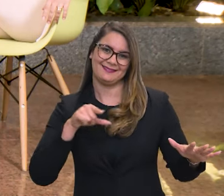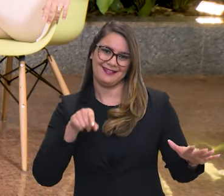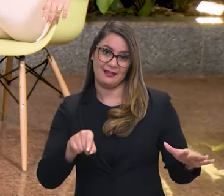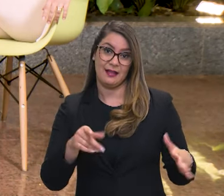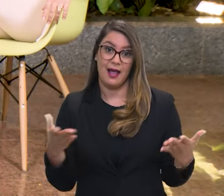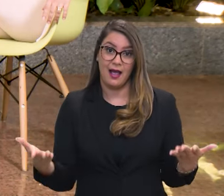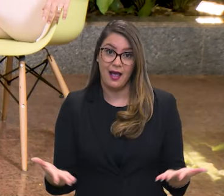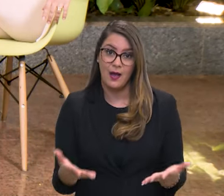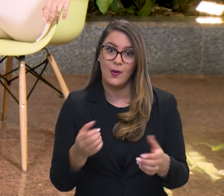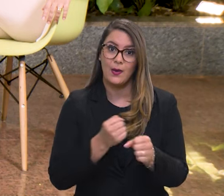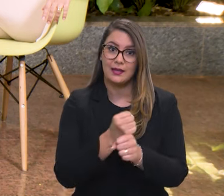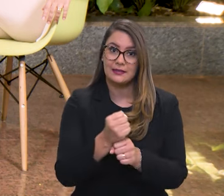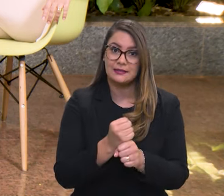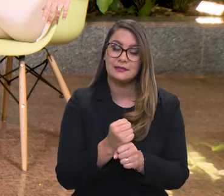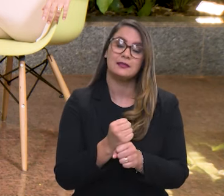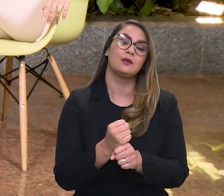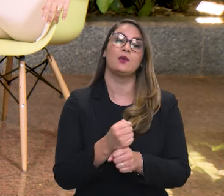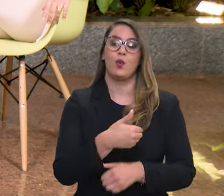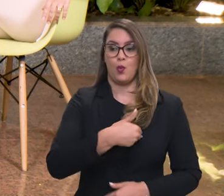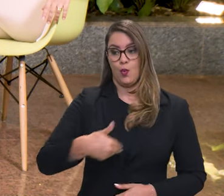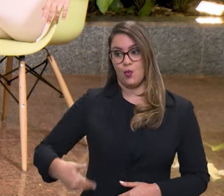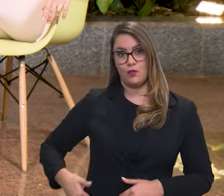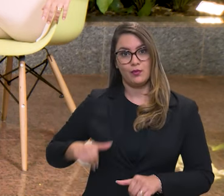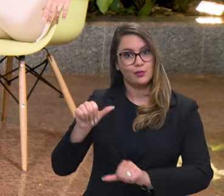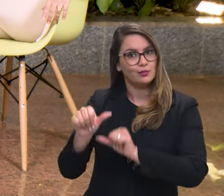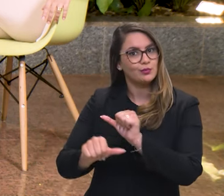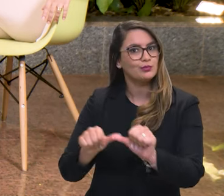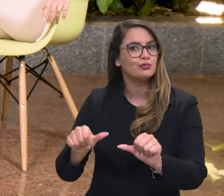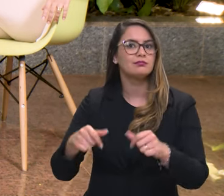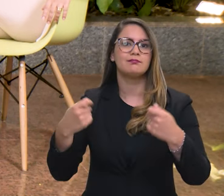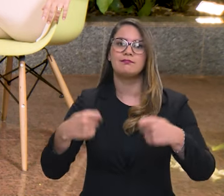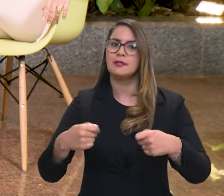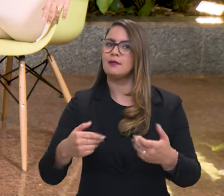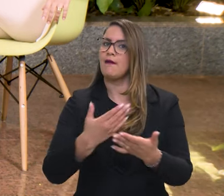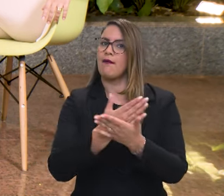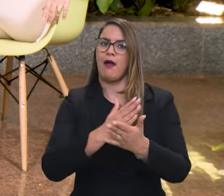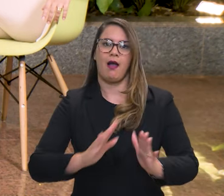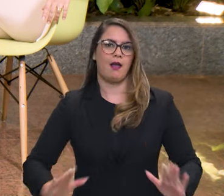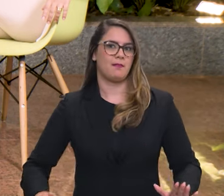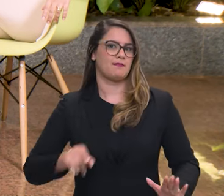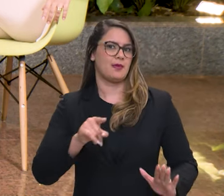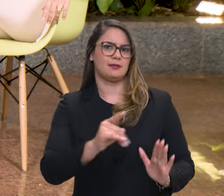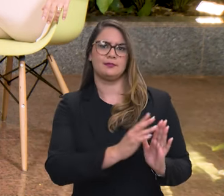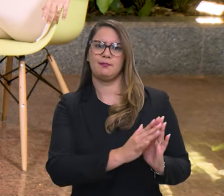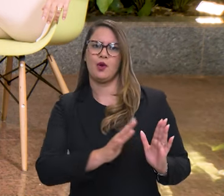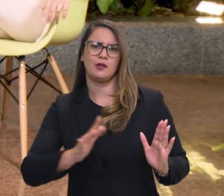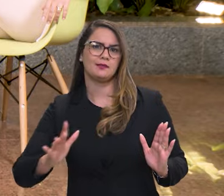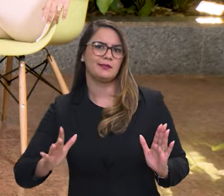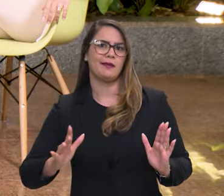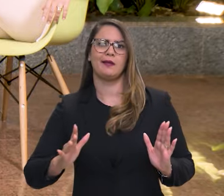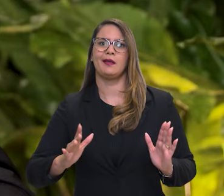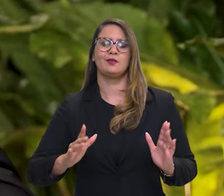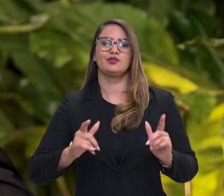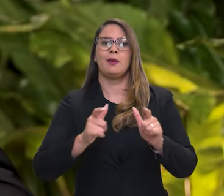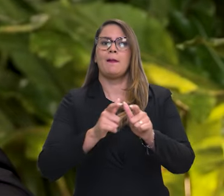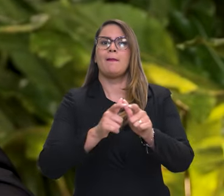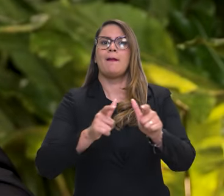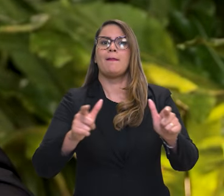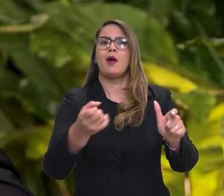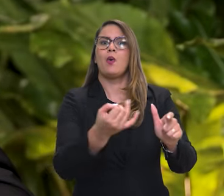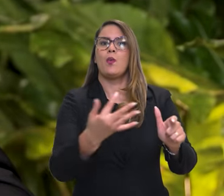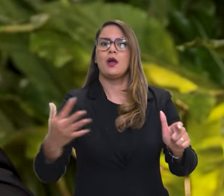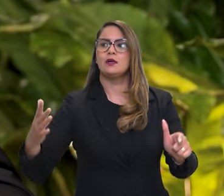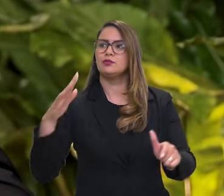mudança de governo, a gente precisava pôr um fim a esse processo de contínuo crescimento do desmatamento da maior